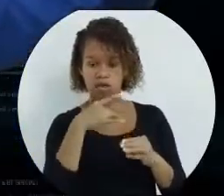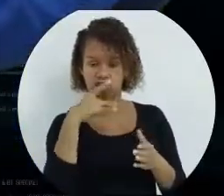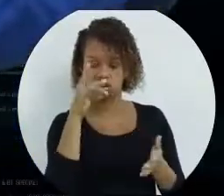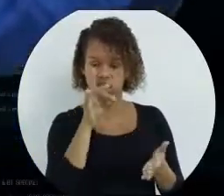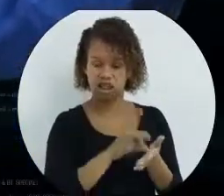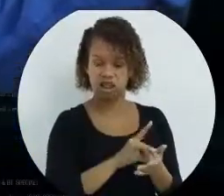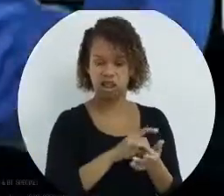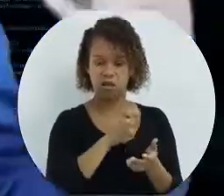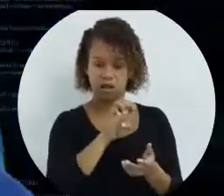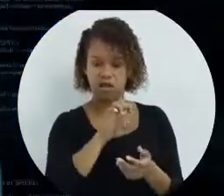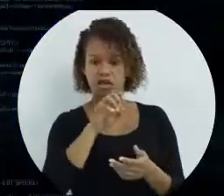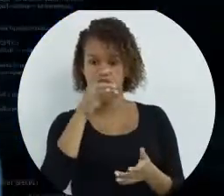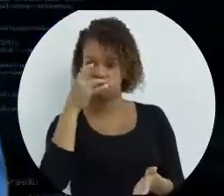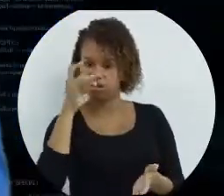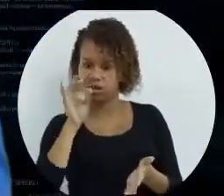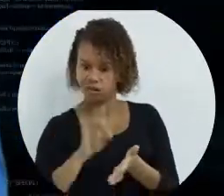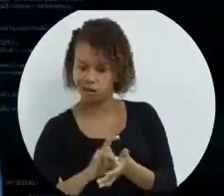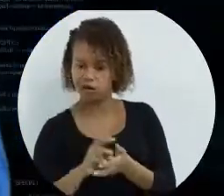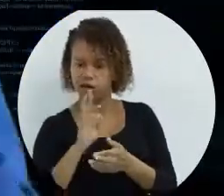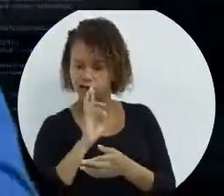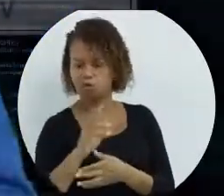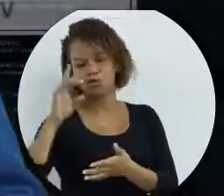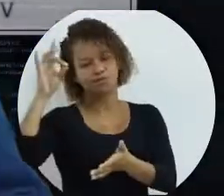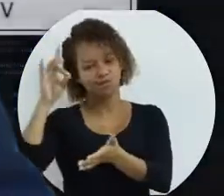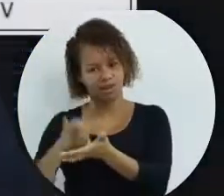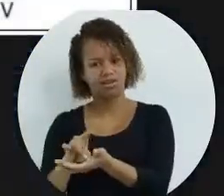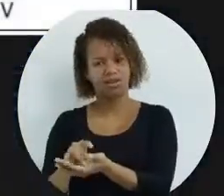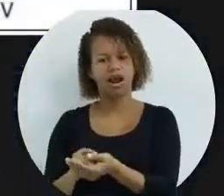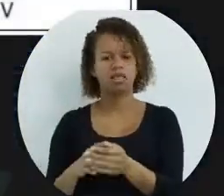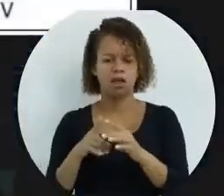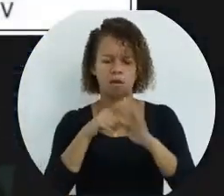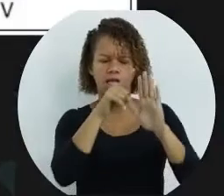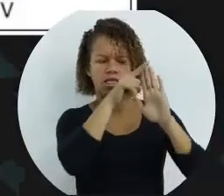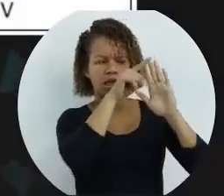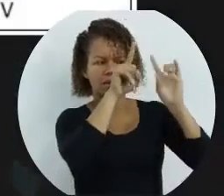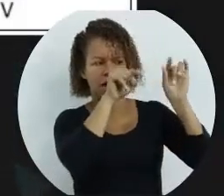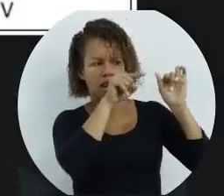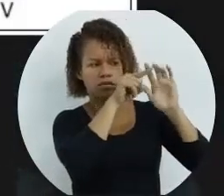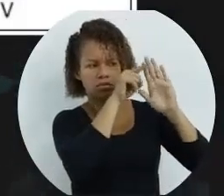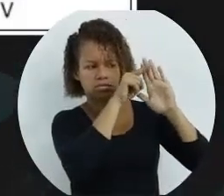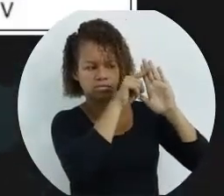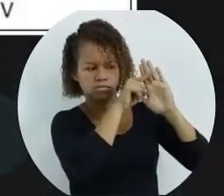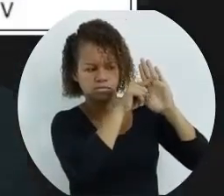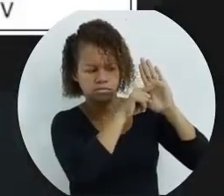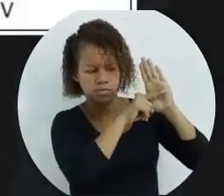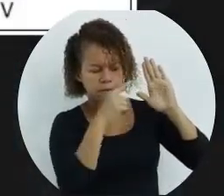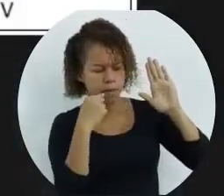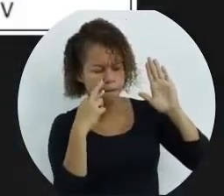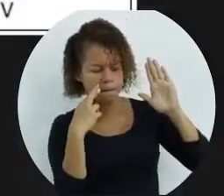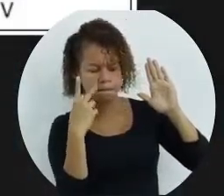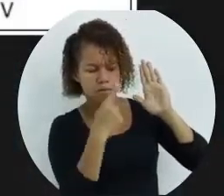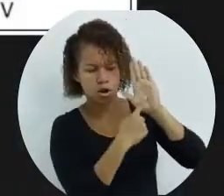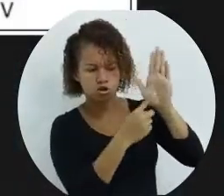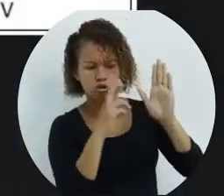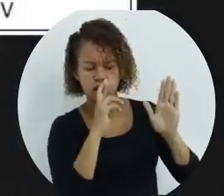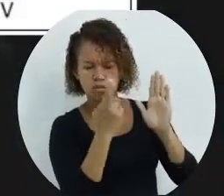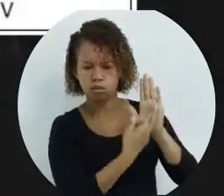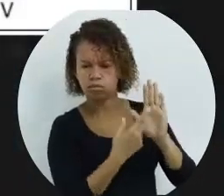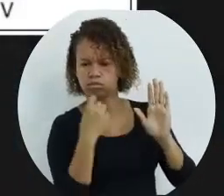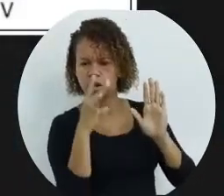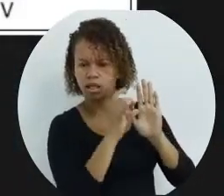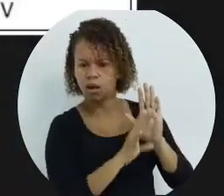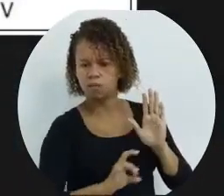verdadeiro e verdadeiro dá verdadeiro. Aí tem uma tabelinha no slide que mostra o resultado de cada uma dessas operações.